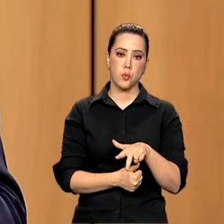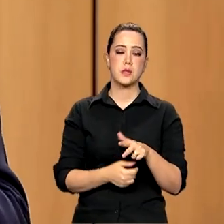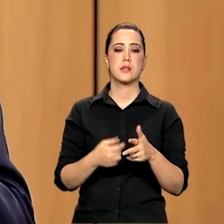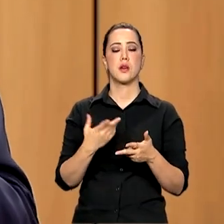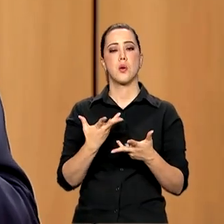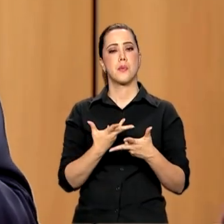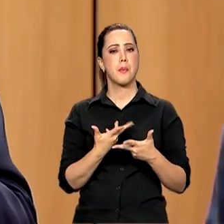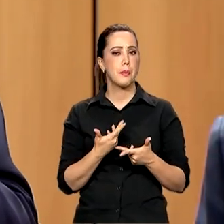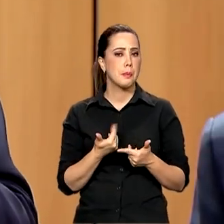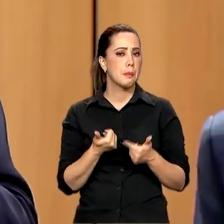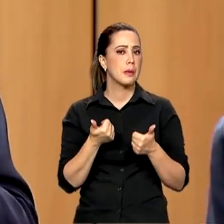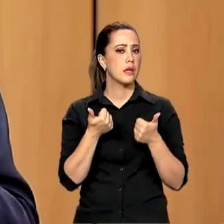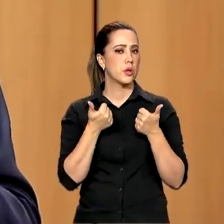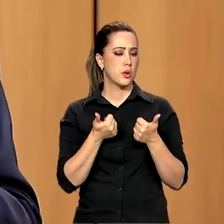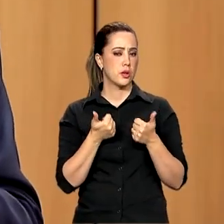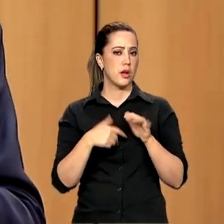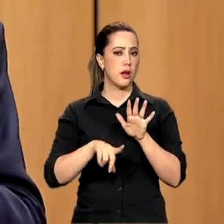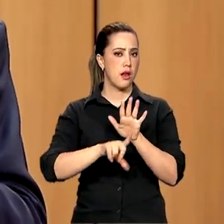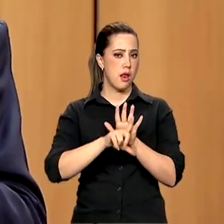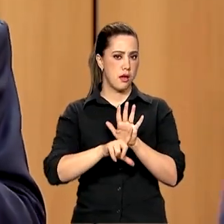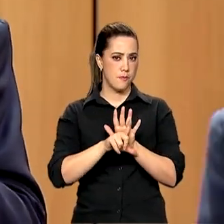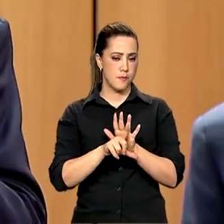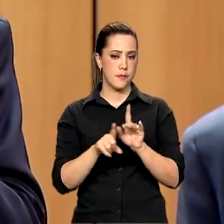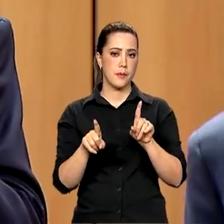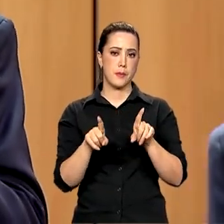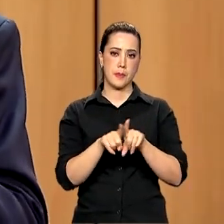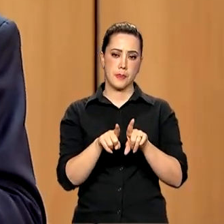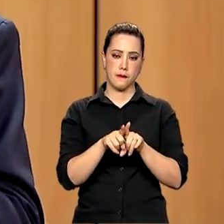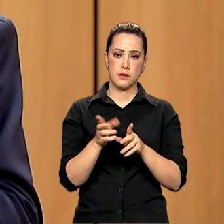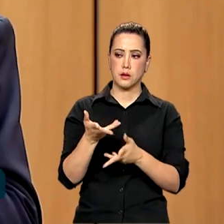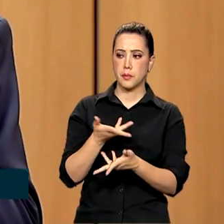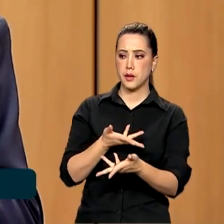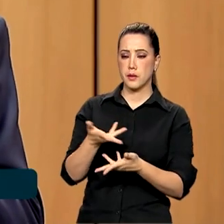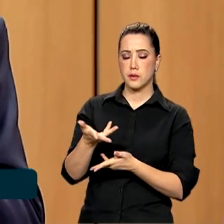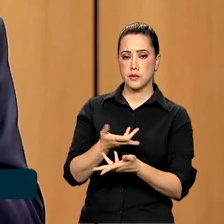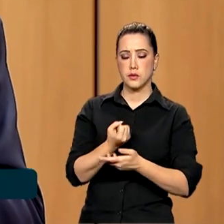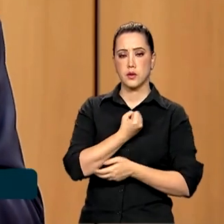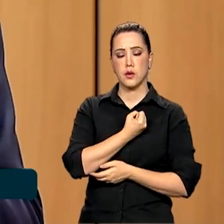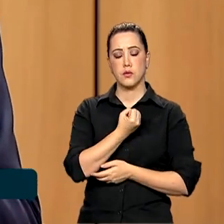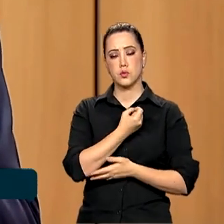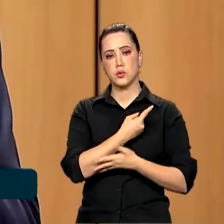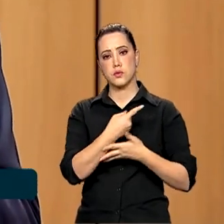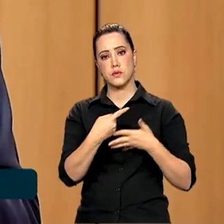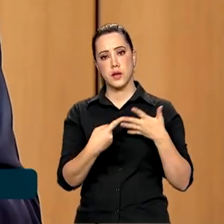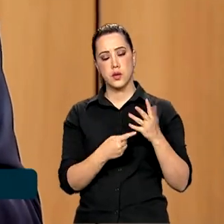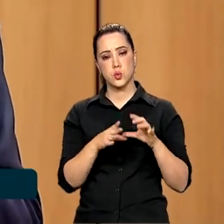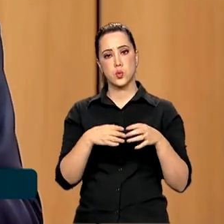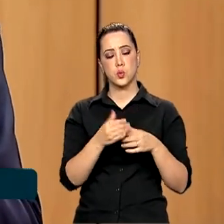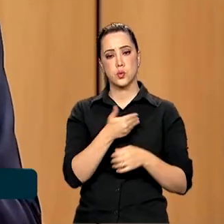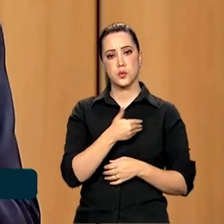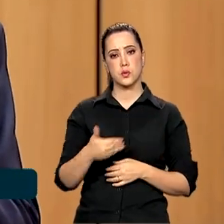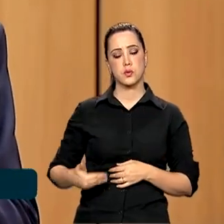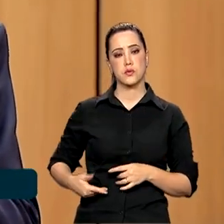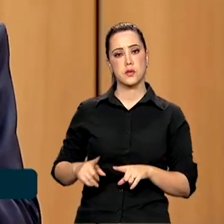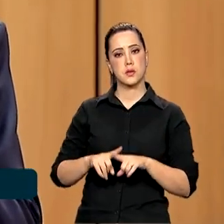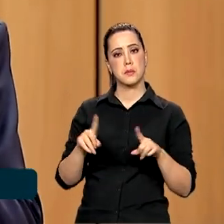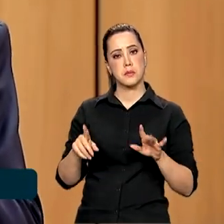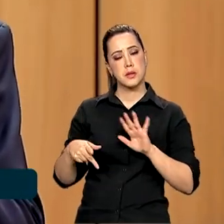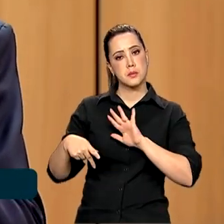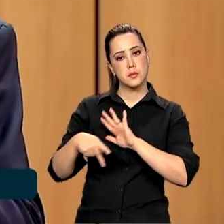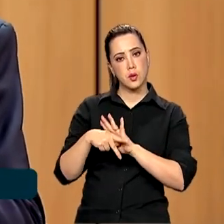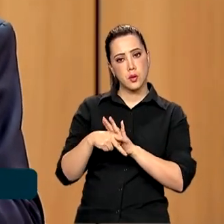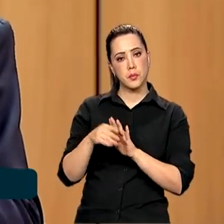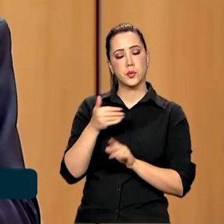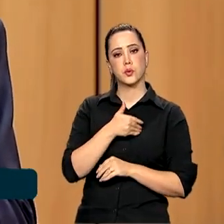aperfeiçoar a legislação, envolve inúmeros setores do governo, mas não só governo, mas